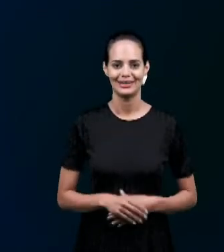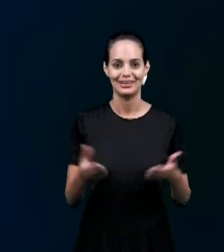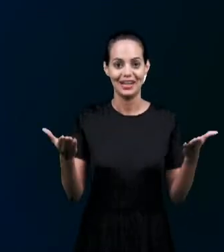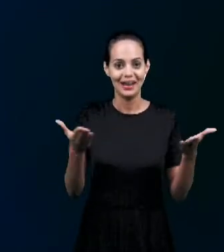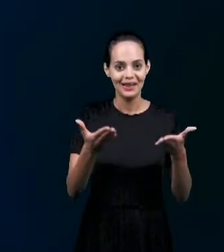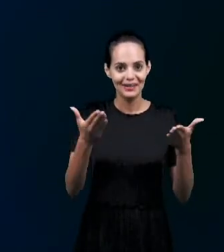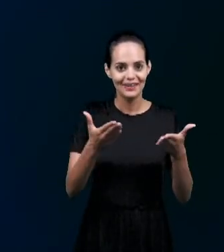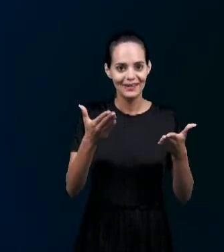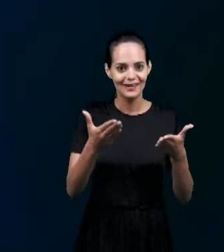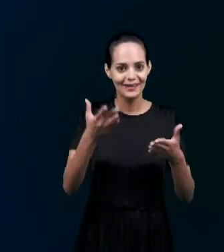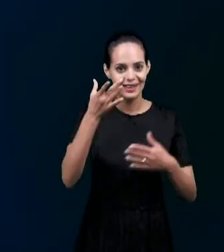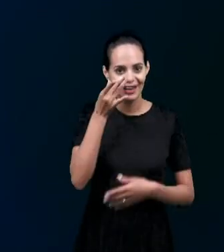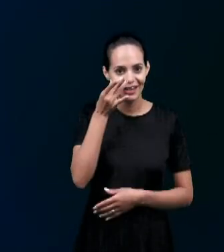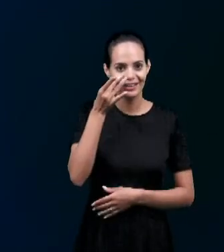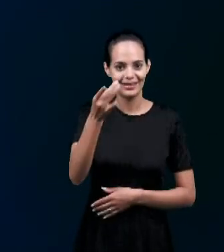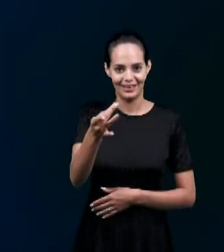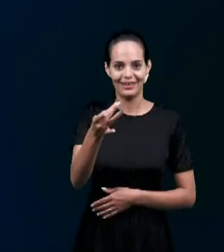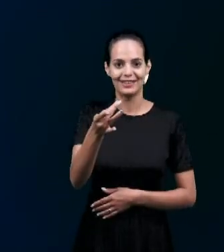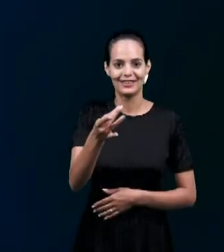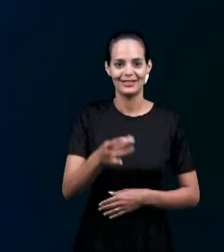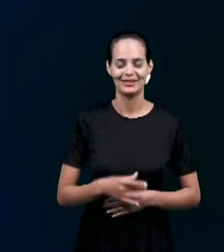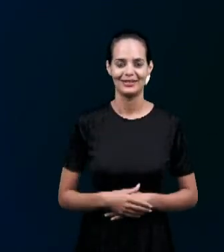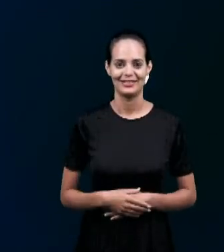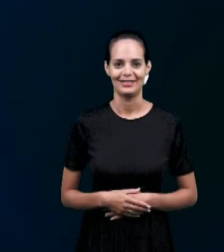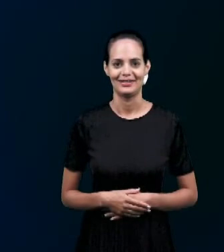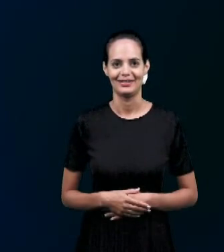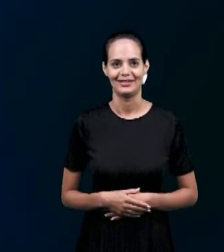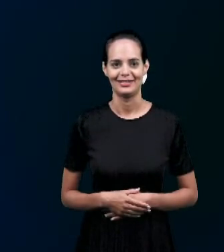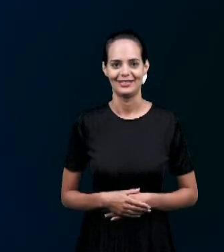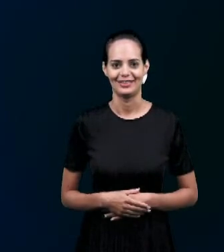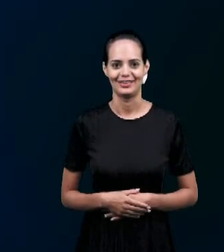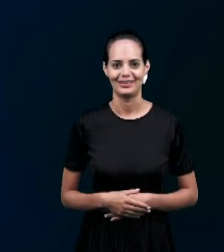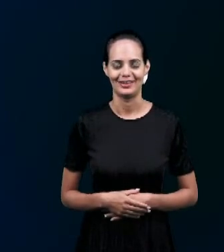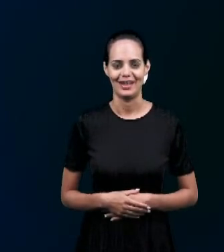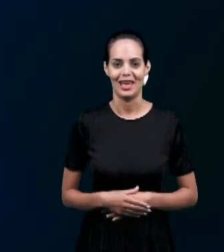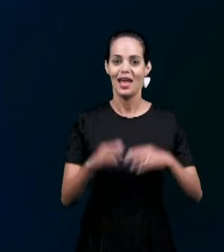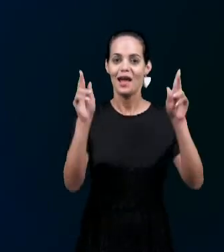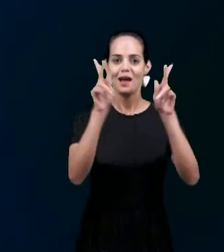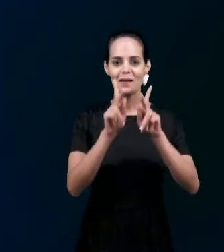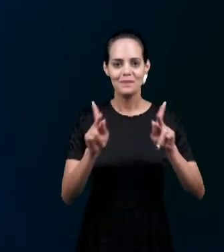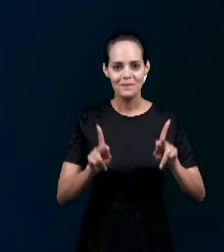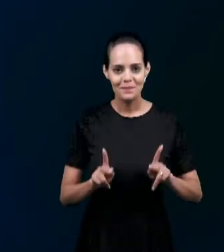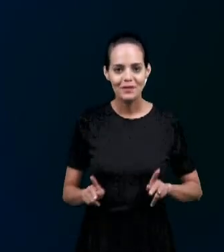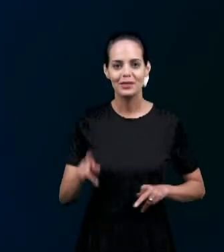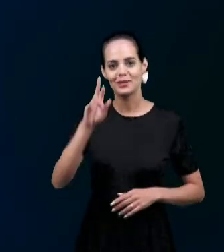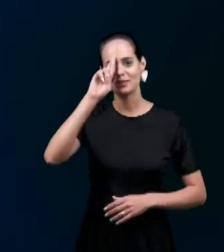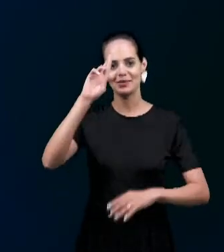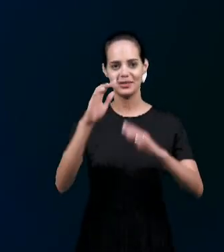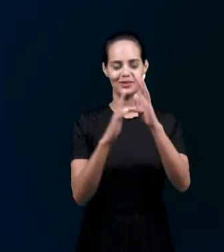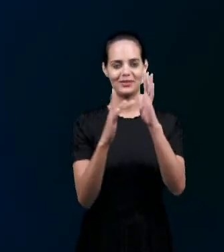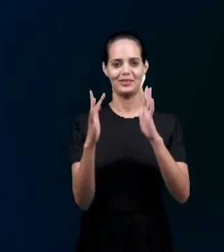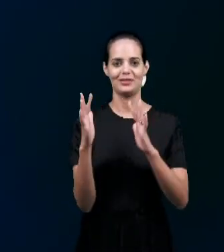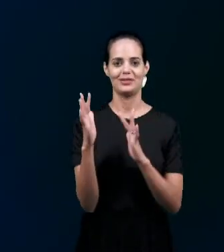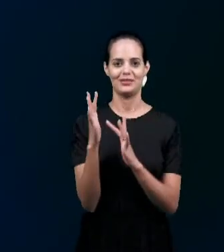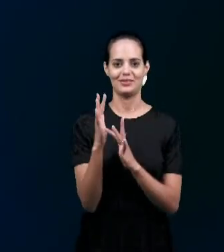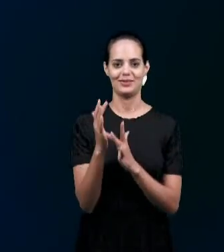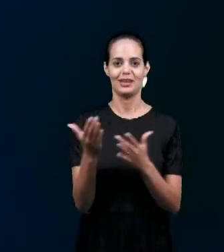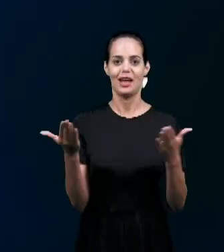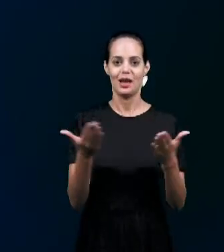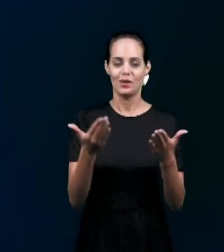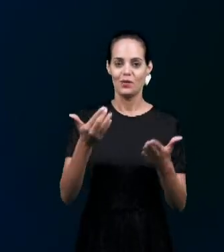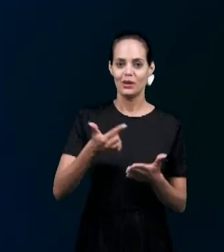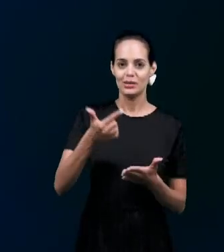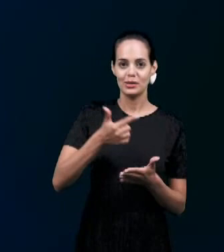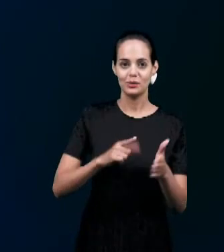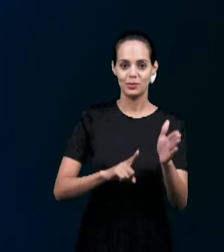respostas Desses nossos Dois irmãos Meus irmãos A paz do Senhor Jesus Respondendo A segunda pergunta Da